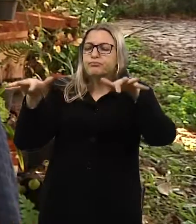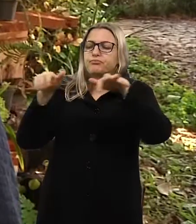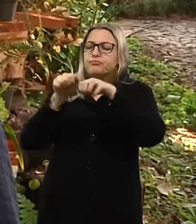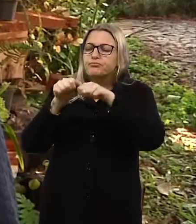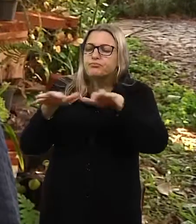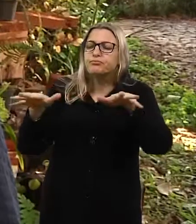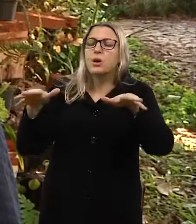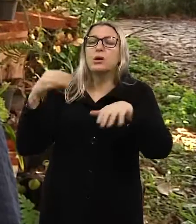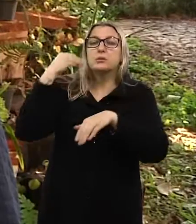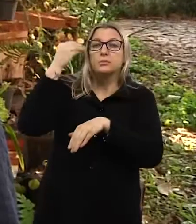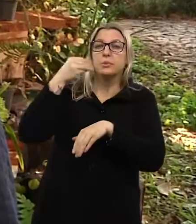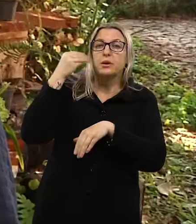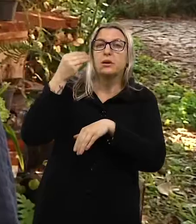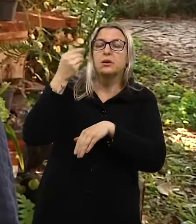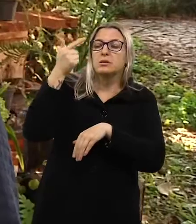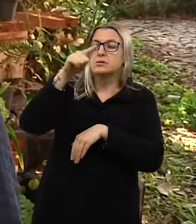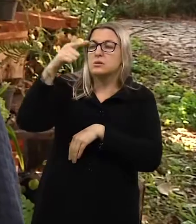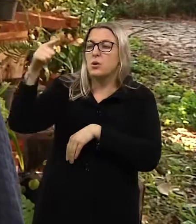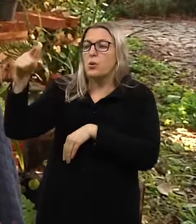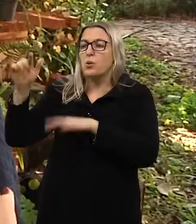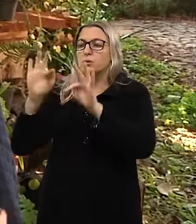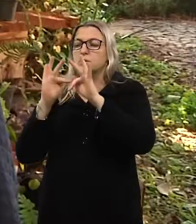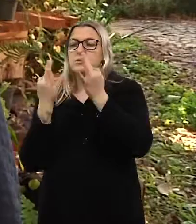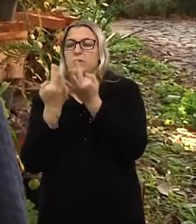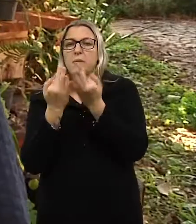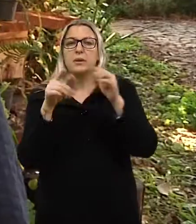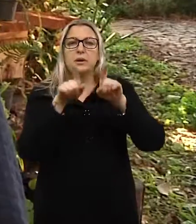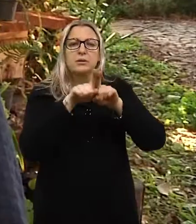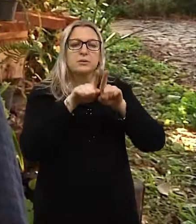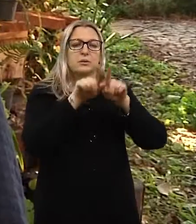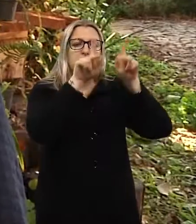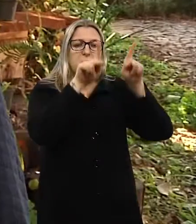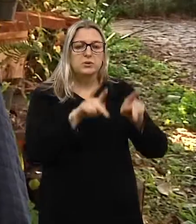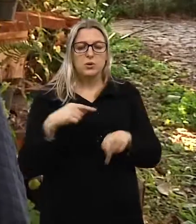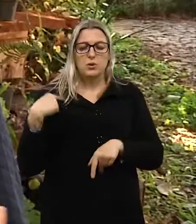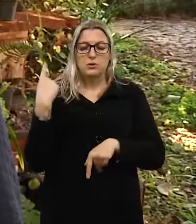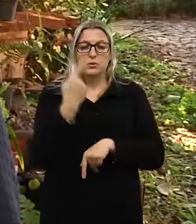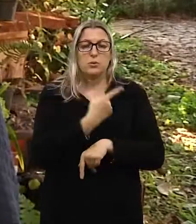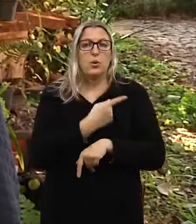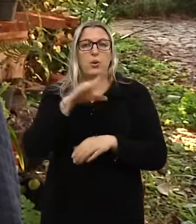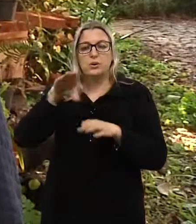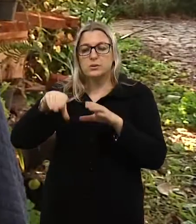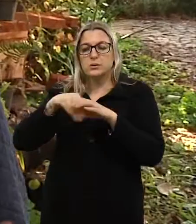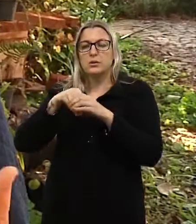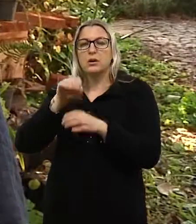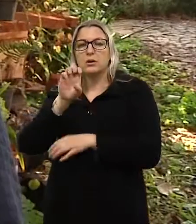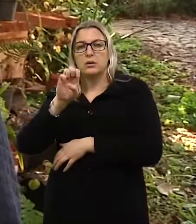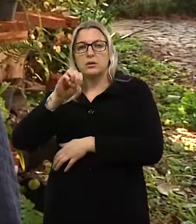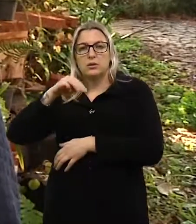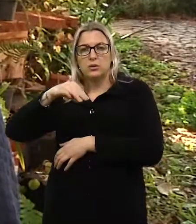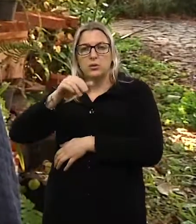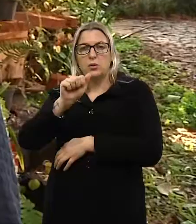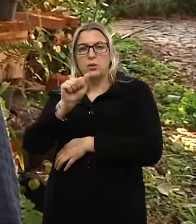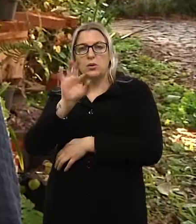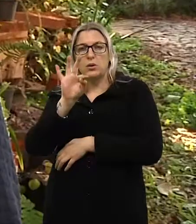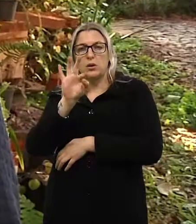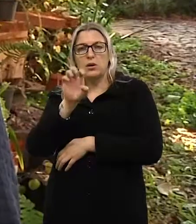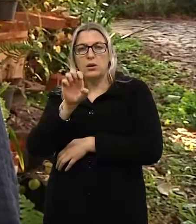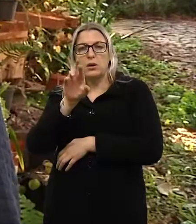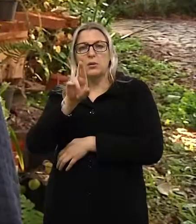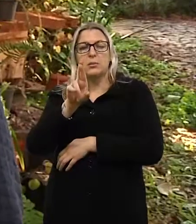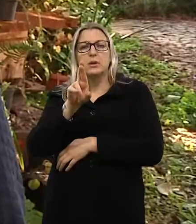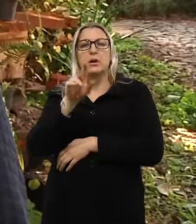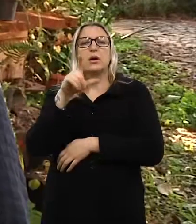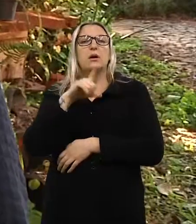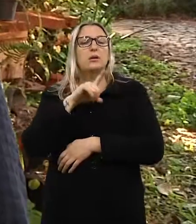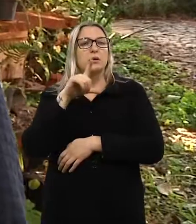essa experiência com outras pessoas e nós, enquanto em Mater, estamos também no escritório municipal do